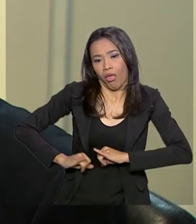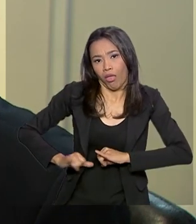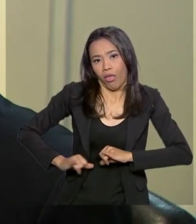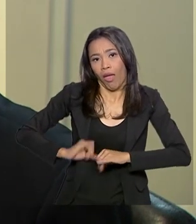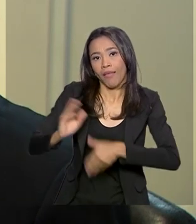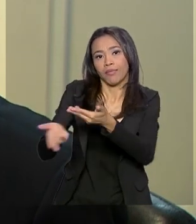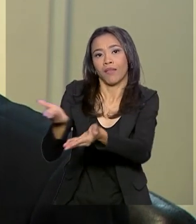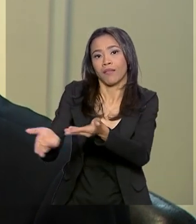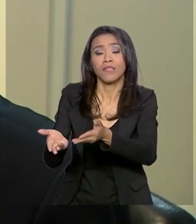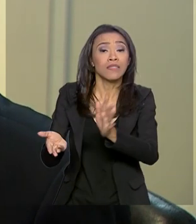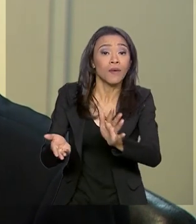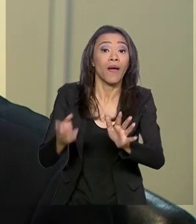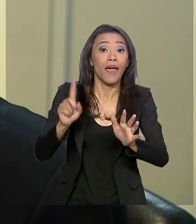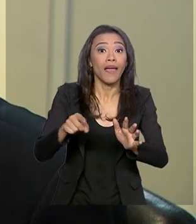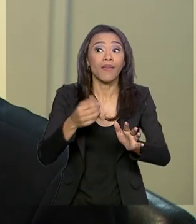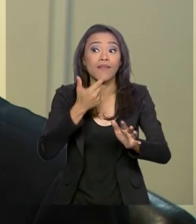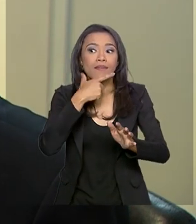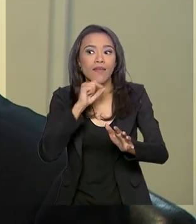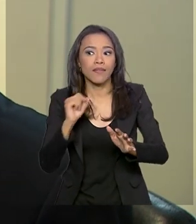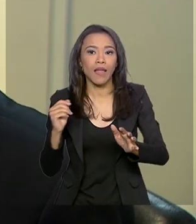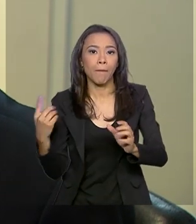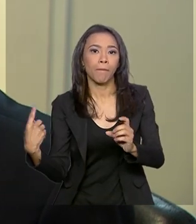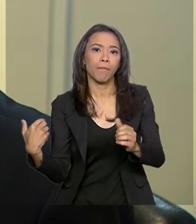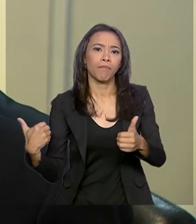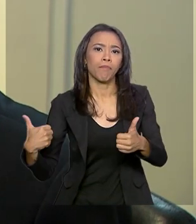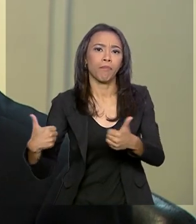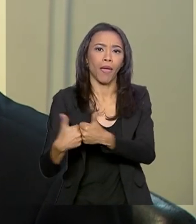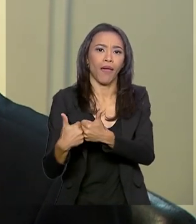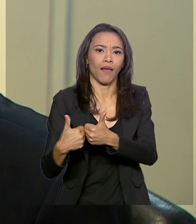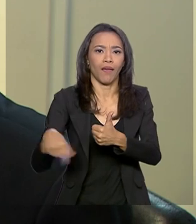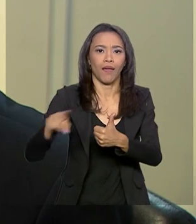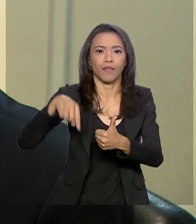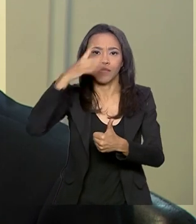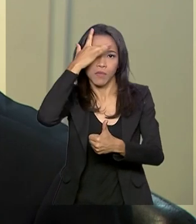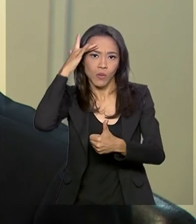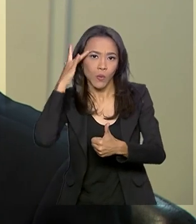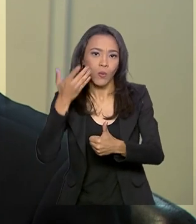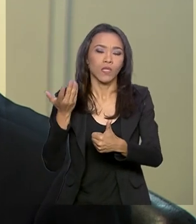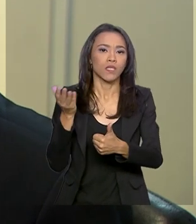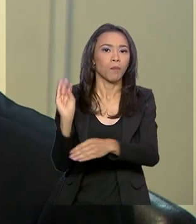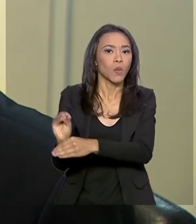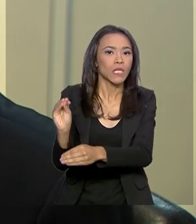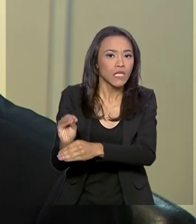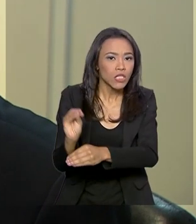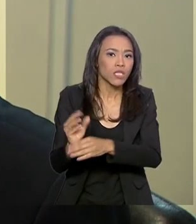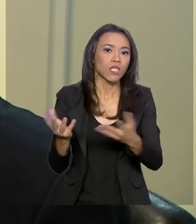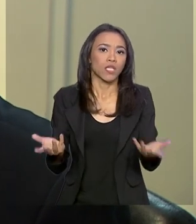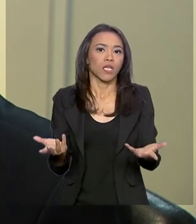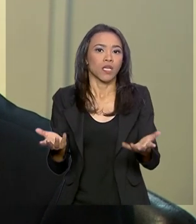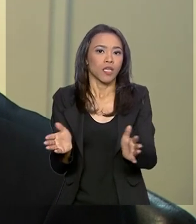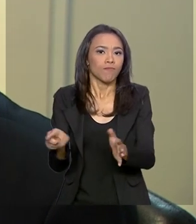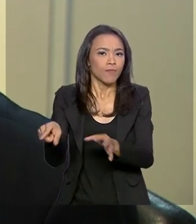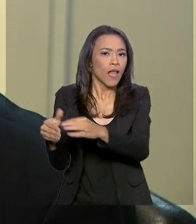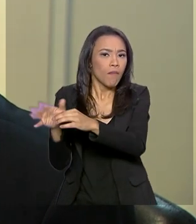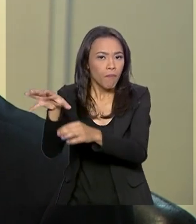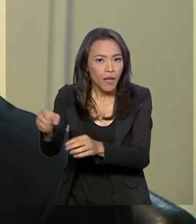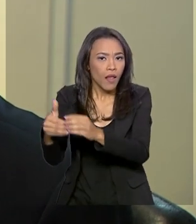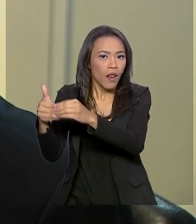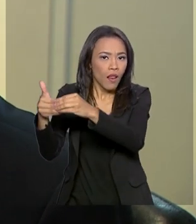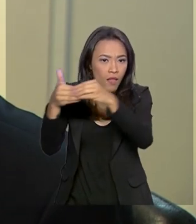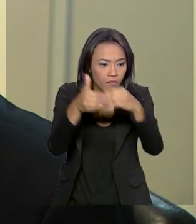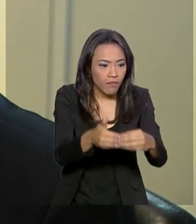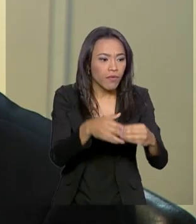sofrimento, mas é sensibilizar quem está em volta, para quê? Para que acolha, para que proteja, para que encaminha essas pessoas para